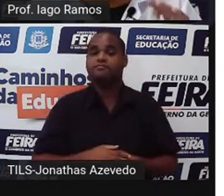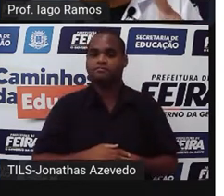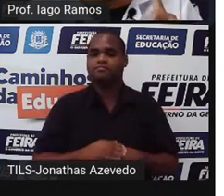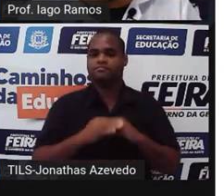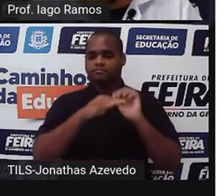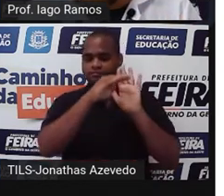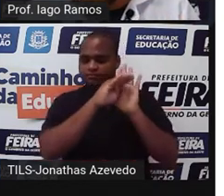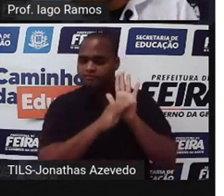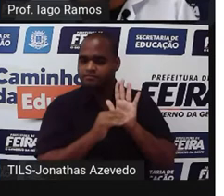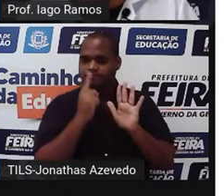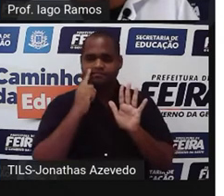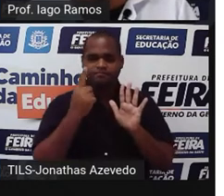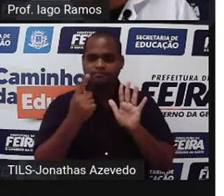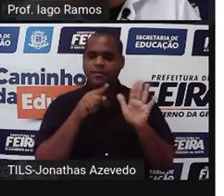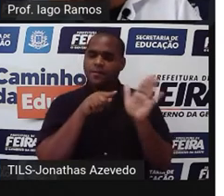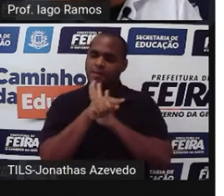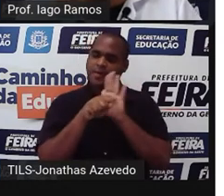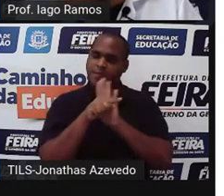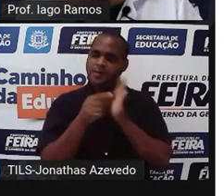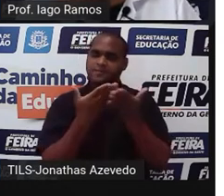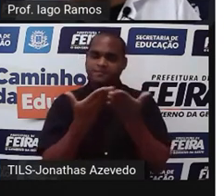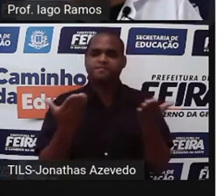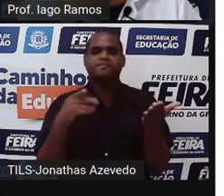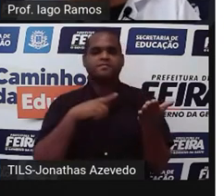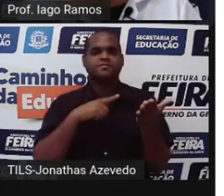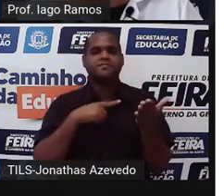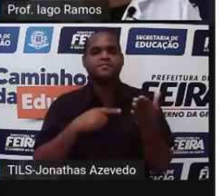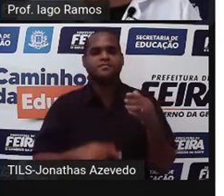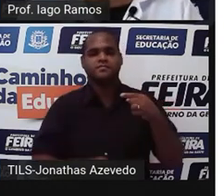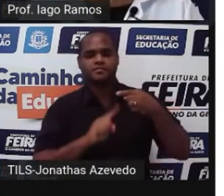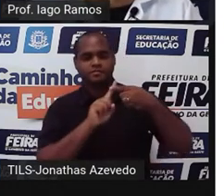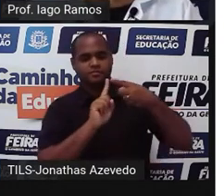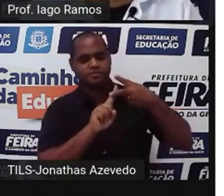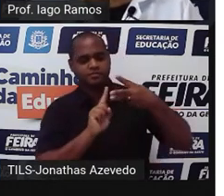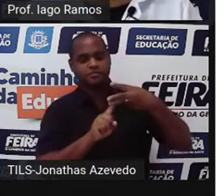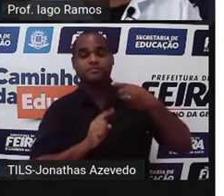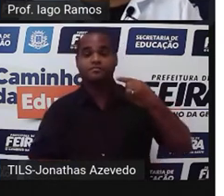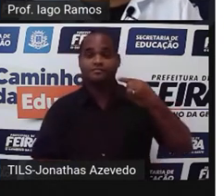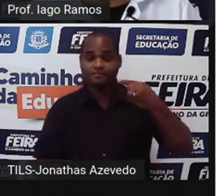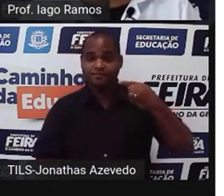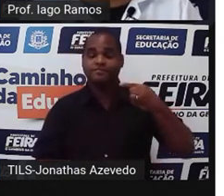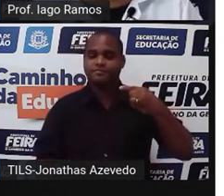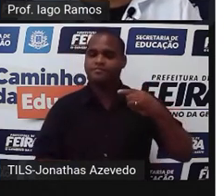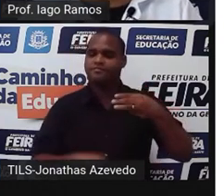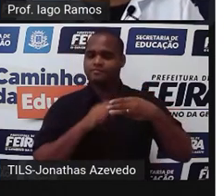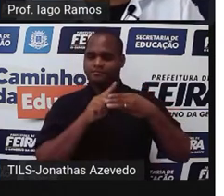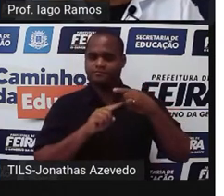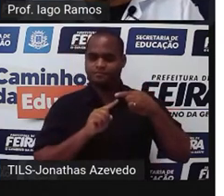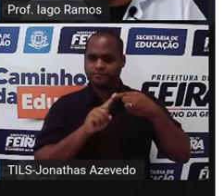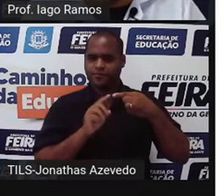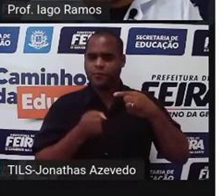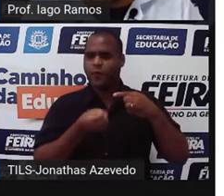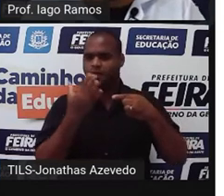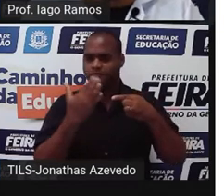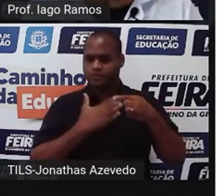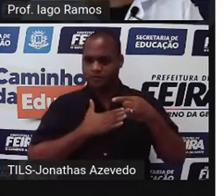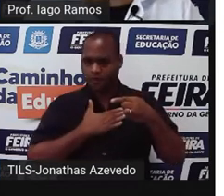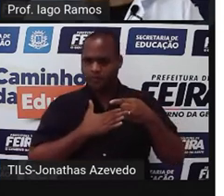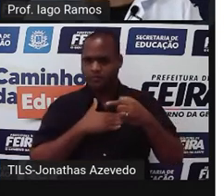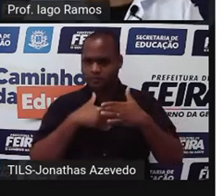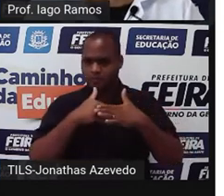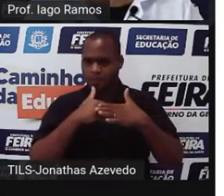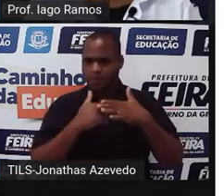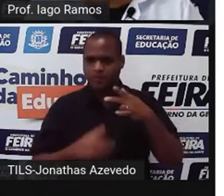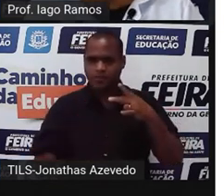fazer algumas perguntas, certo? E as perguntas que eu quero fazer são quantos gostam de